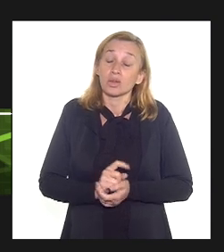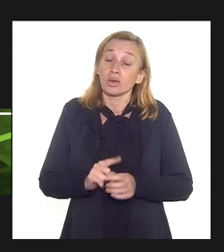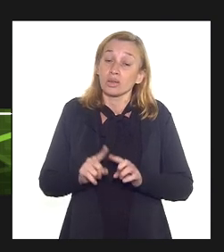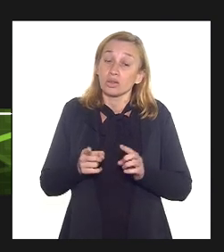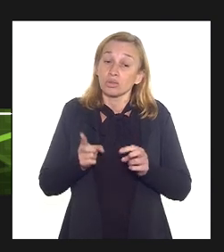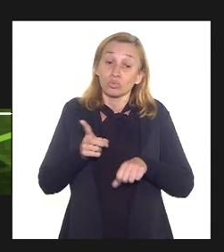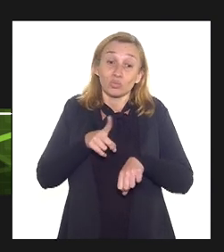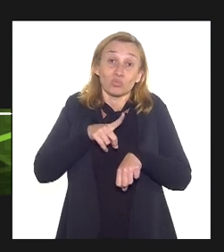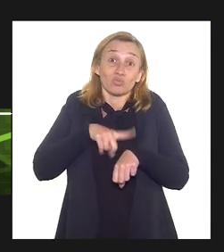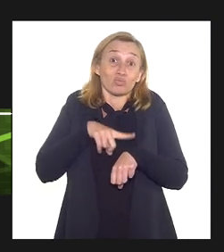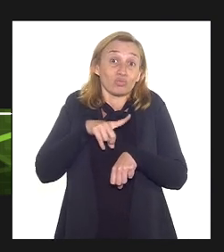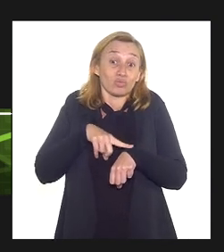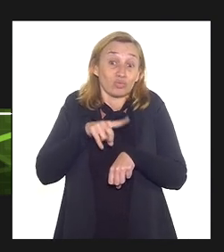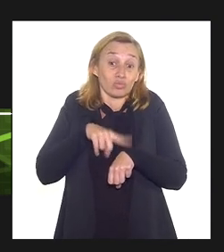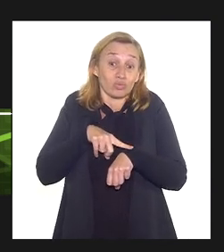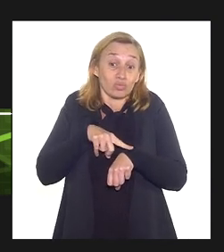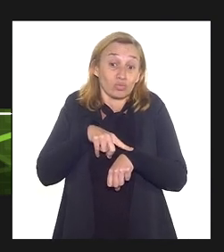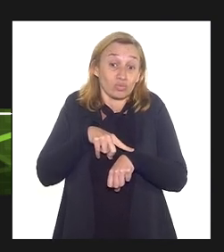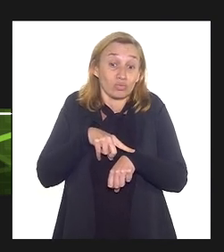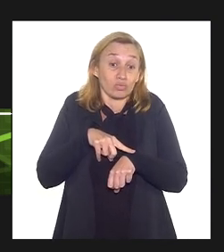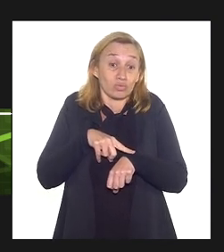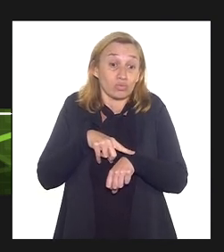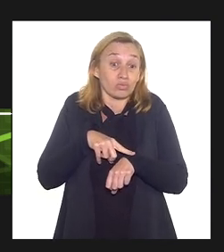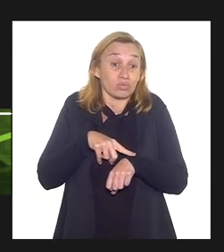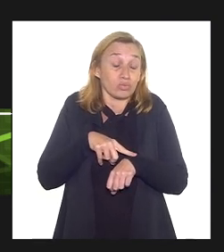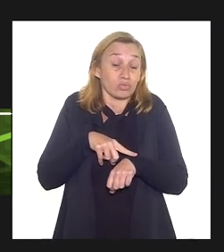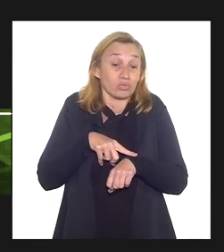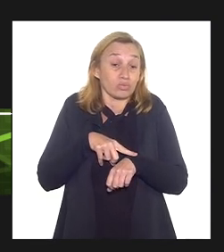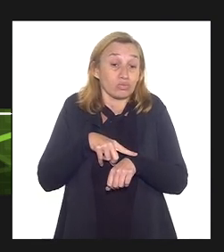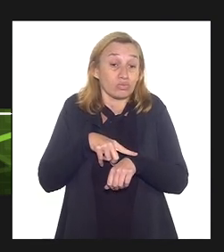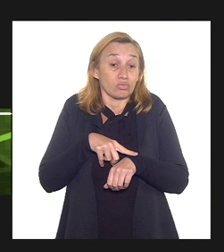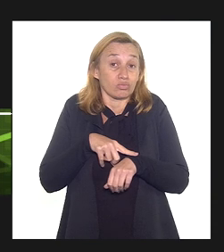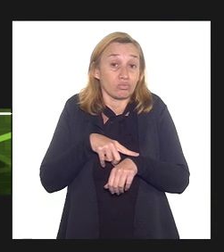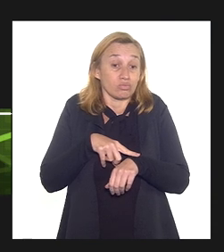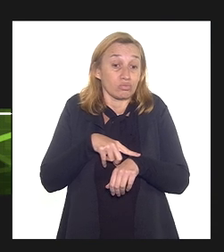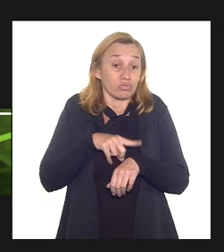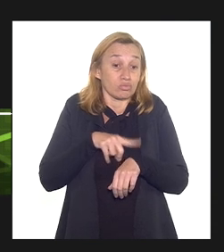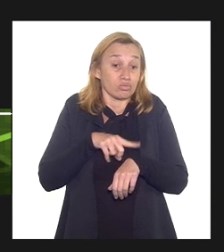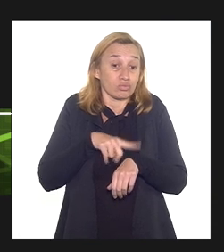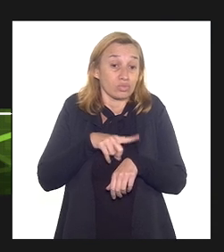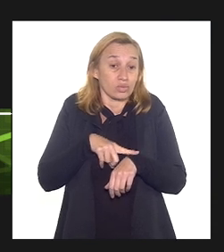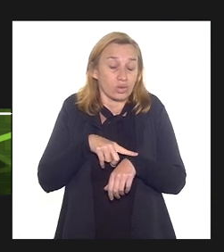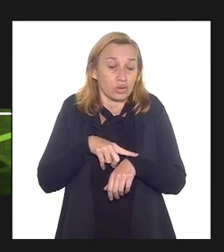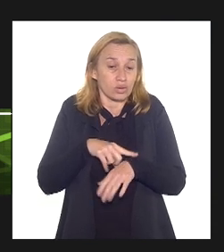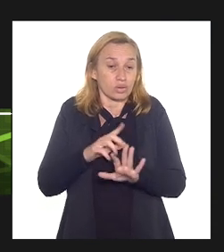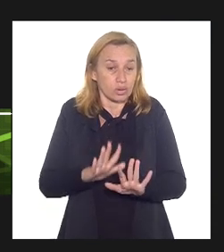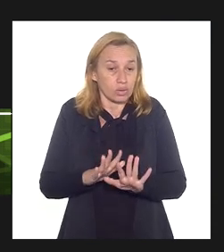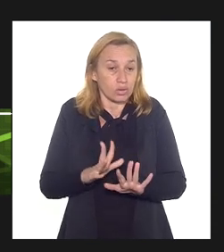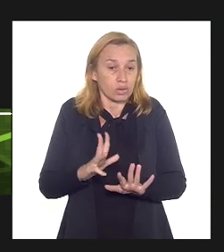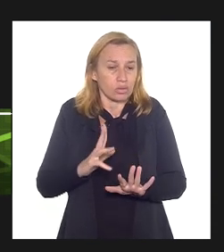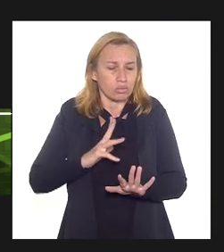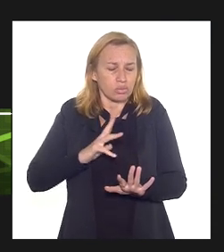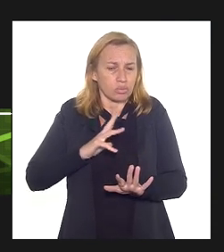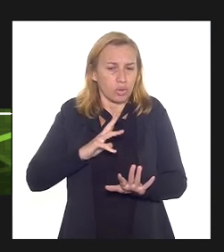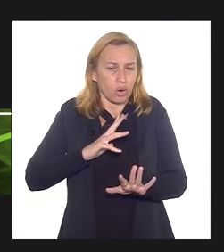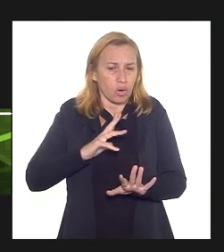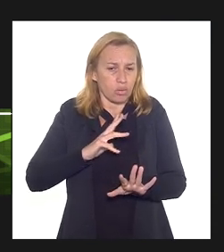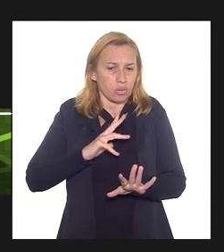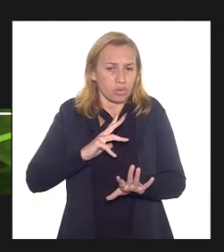na época de verificar isso porque pela própria projeção dos senhores